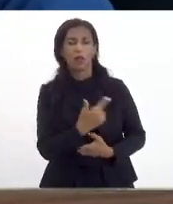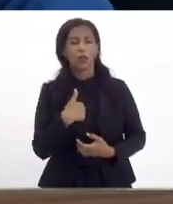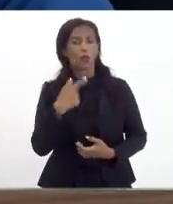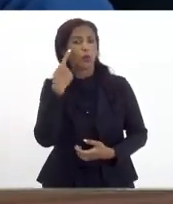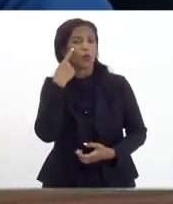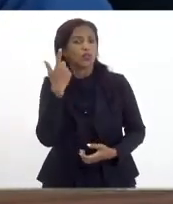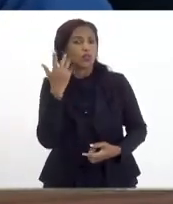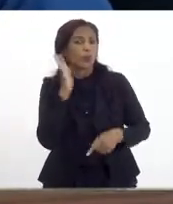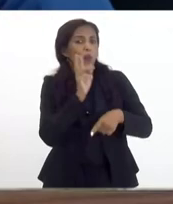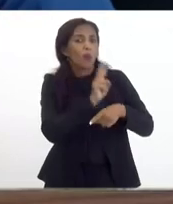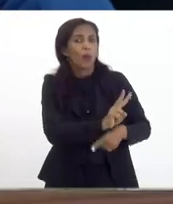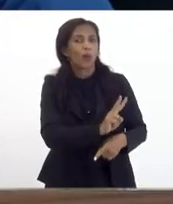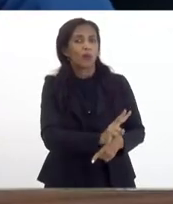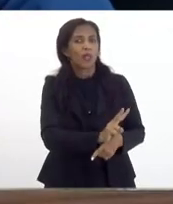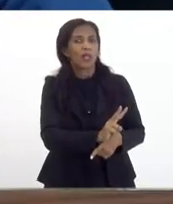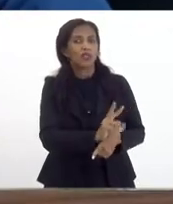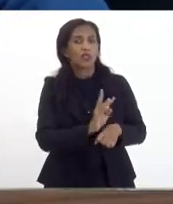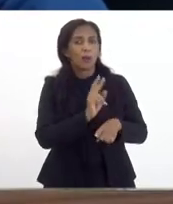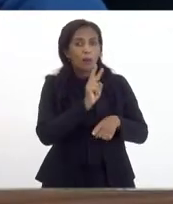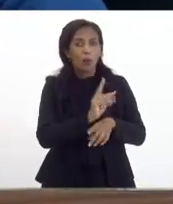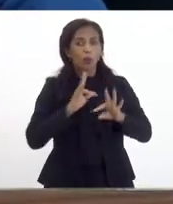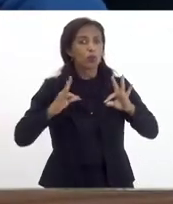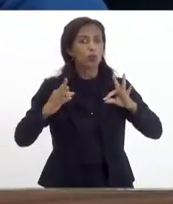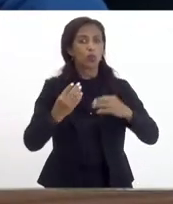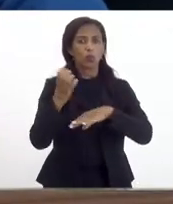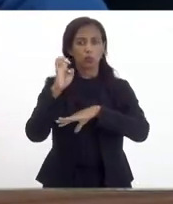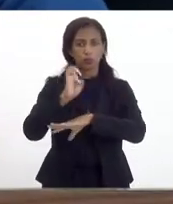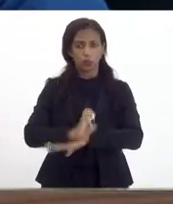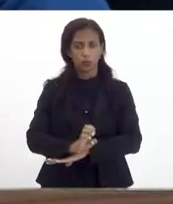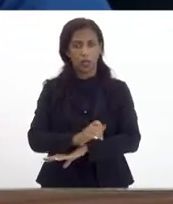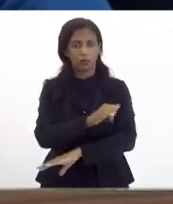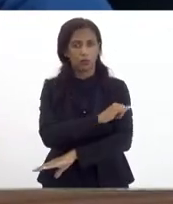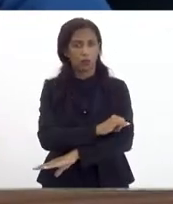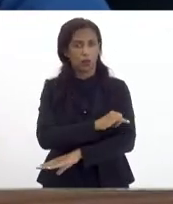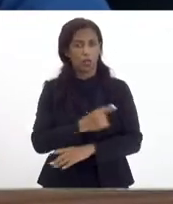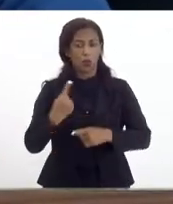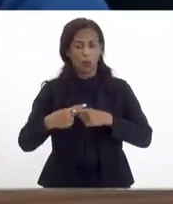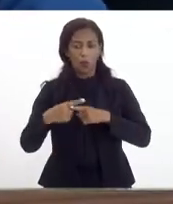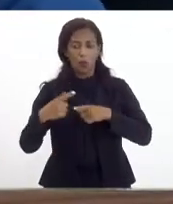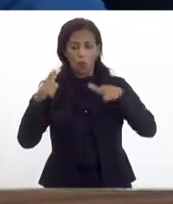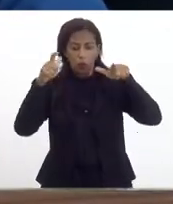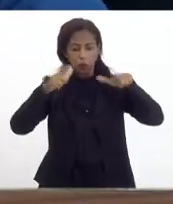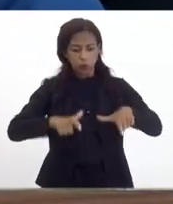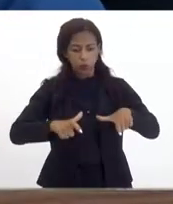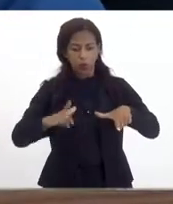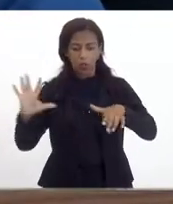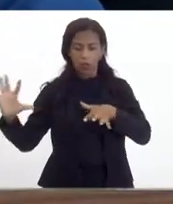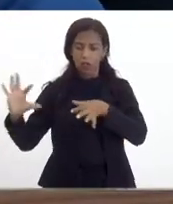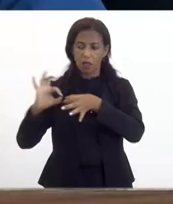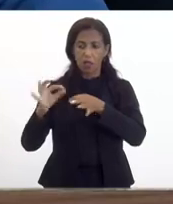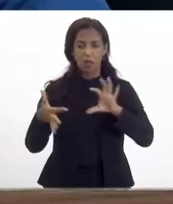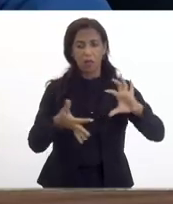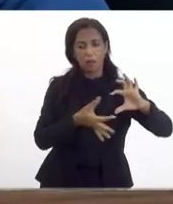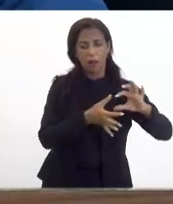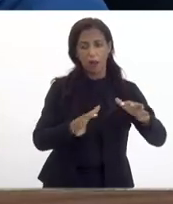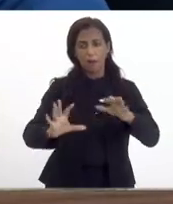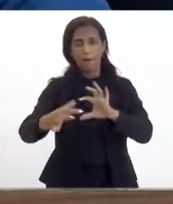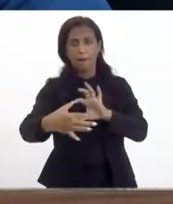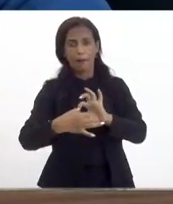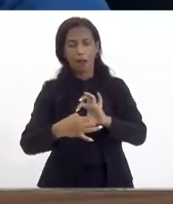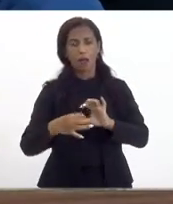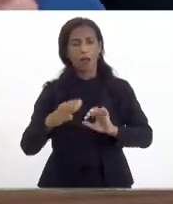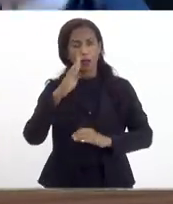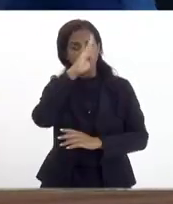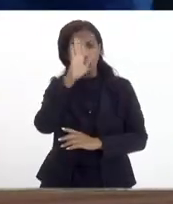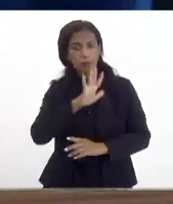gente defende o Galeão defende todo o estado do Rio de Janeiro porque é o hub que vai fazer as interligações dos outros aeroportos do Brasil inteiro